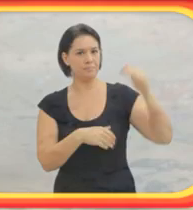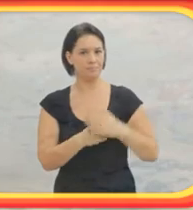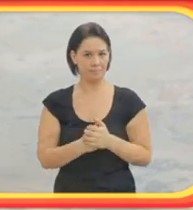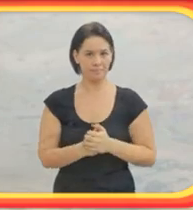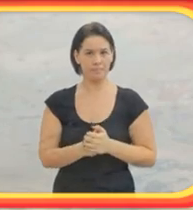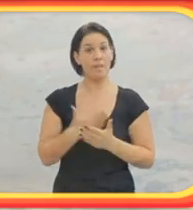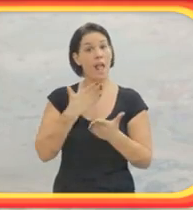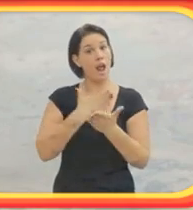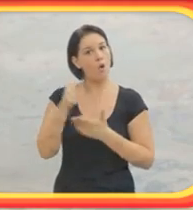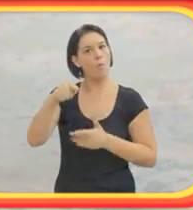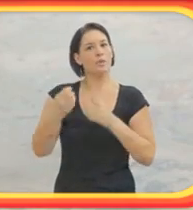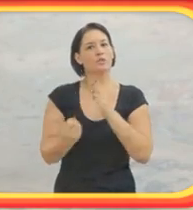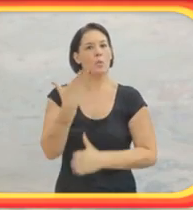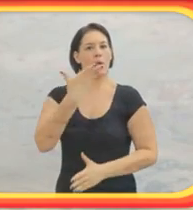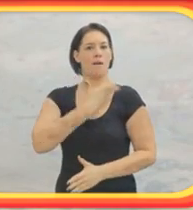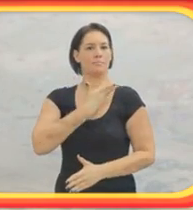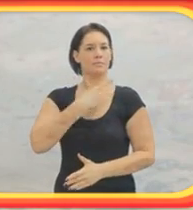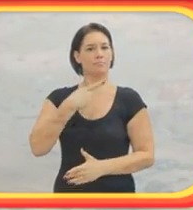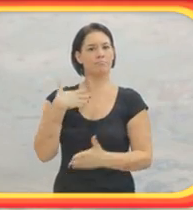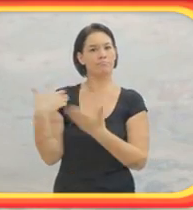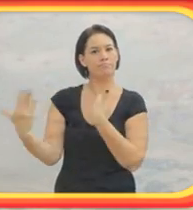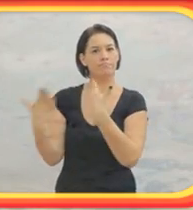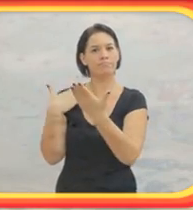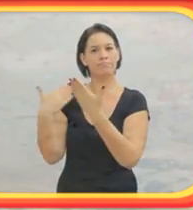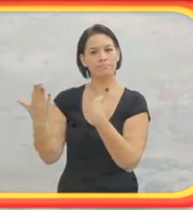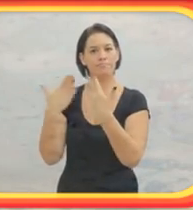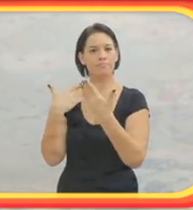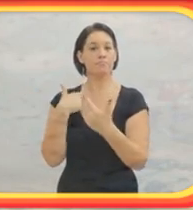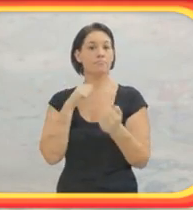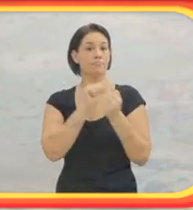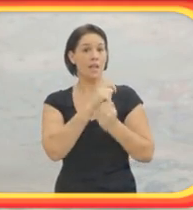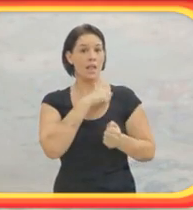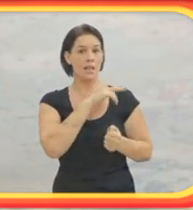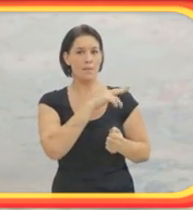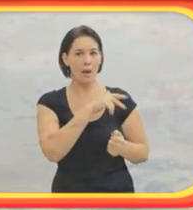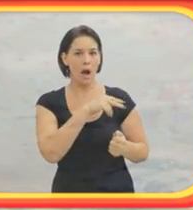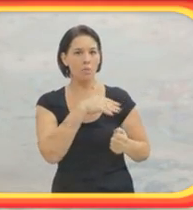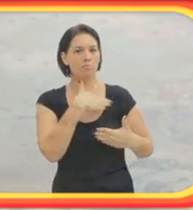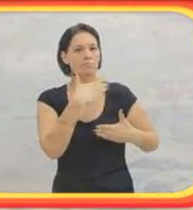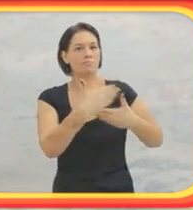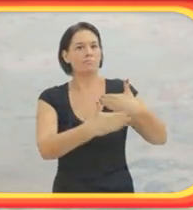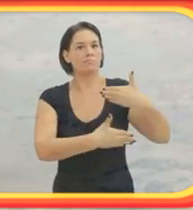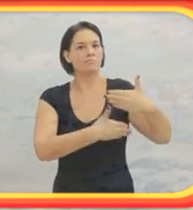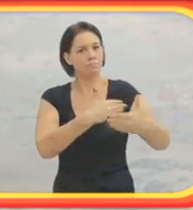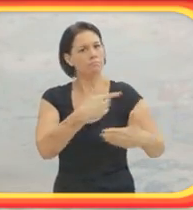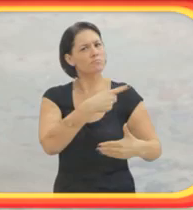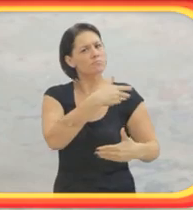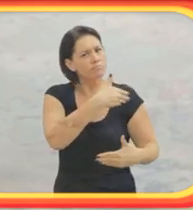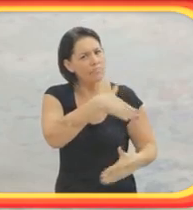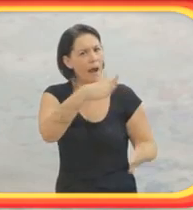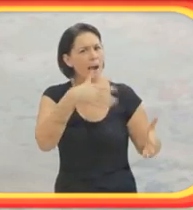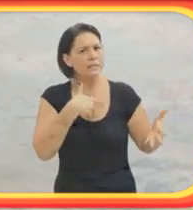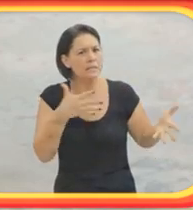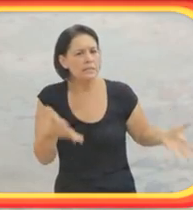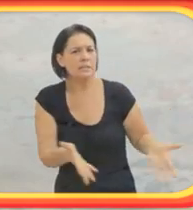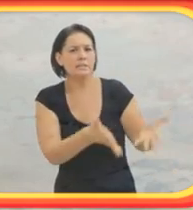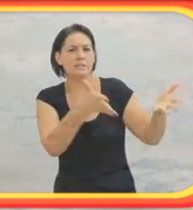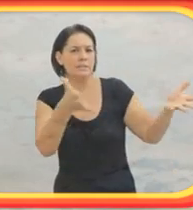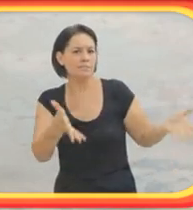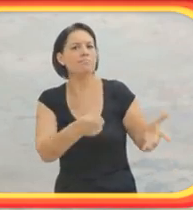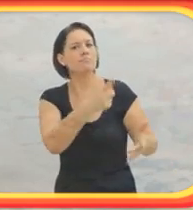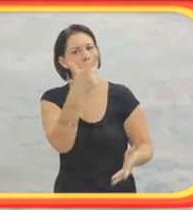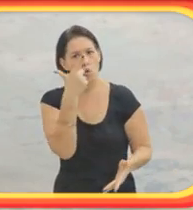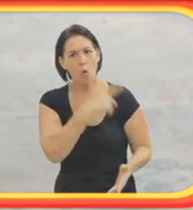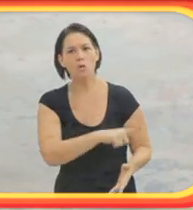a amizade começou com ele, com o meu irmão. O que está acontecendo, Pô, por que meu irmão não faz? Aquelas coisas assim.